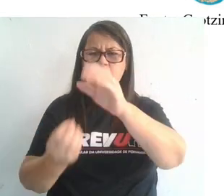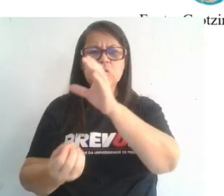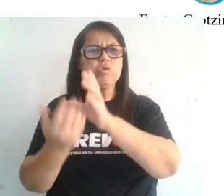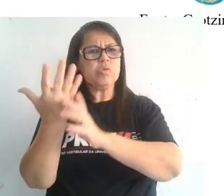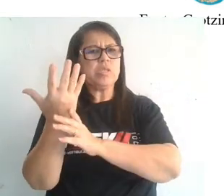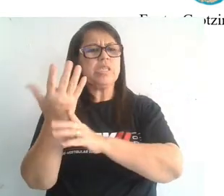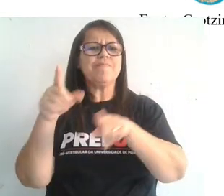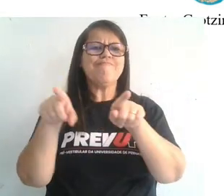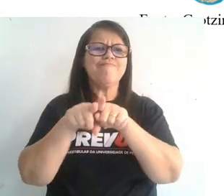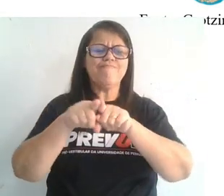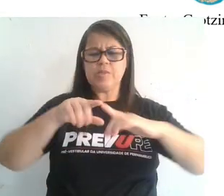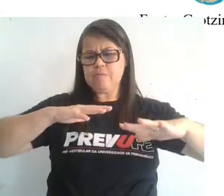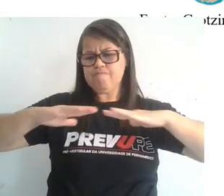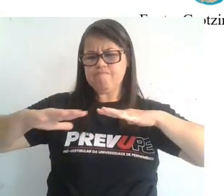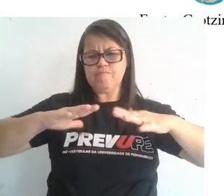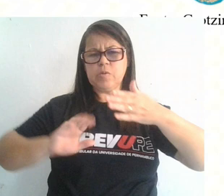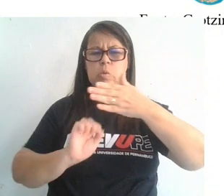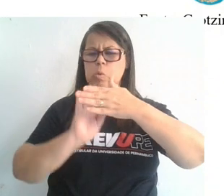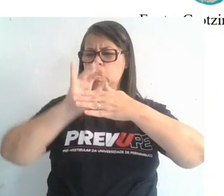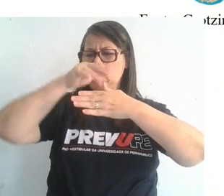os terremotos, o vulcanismo.